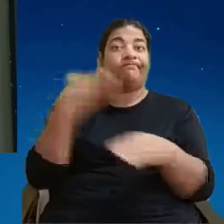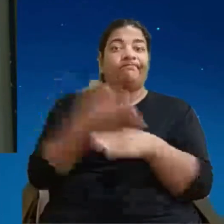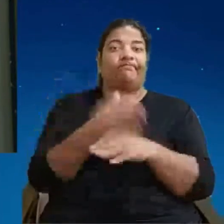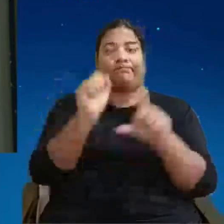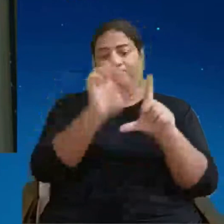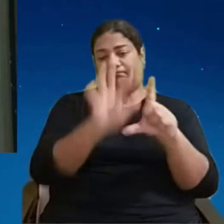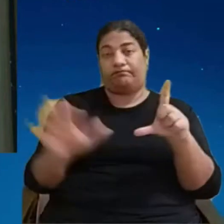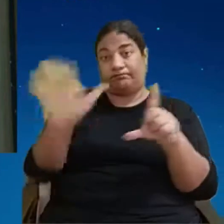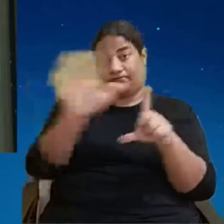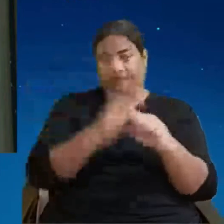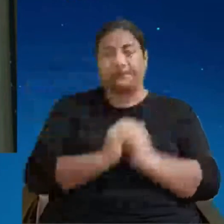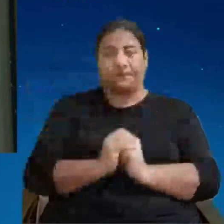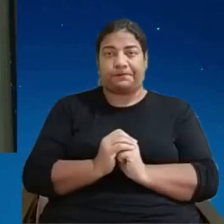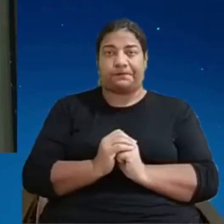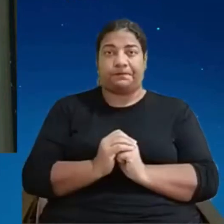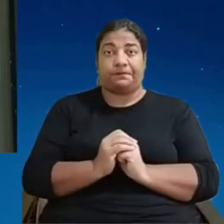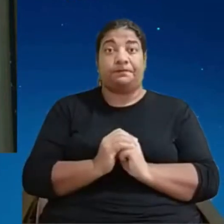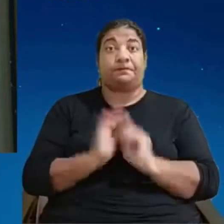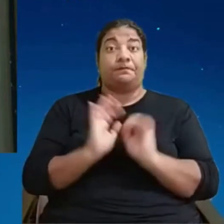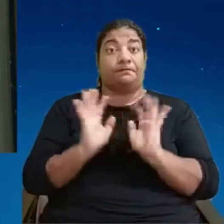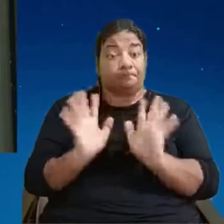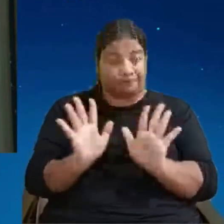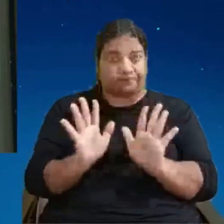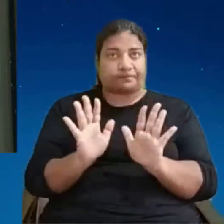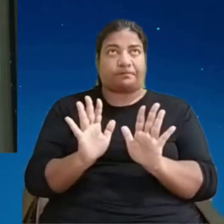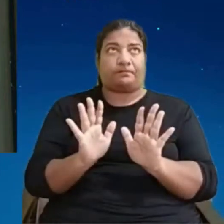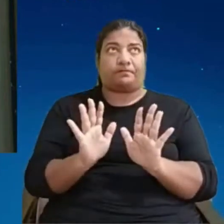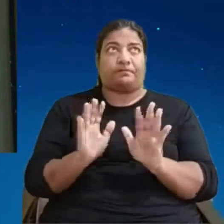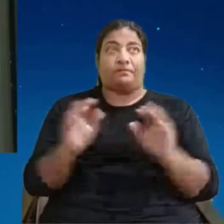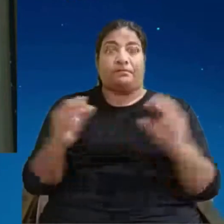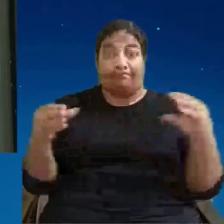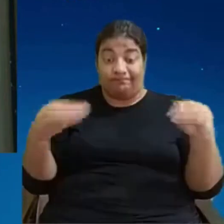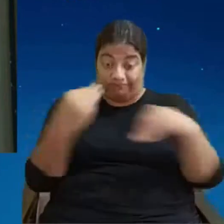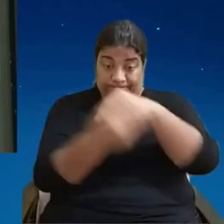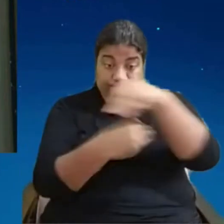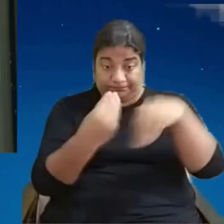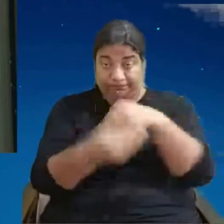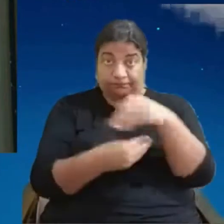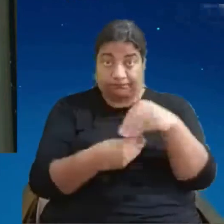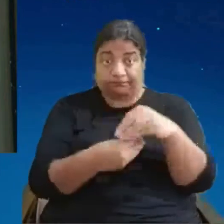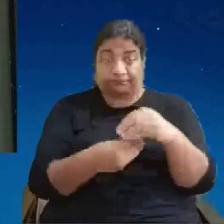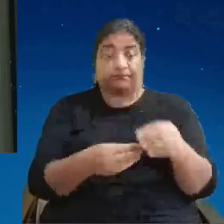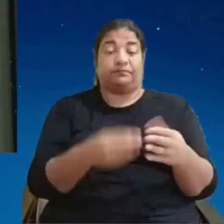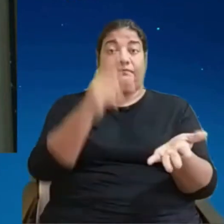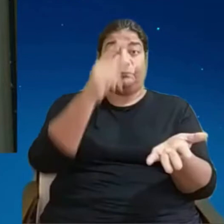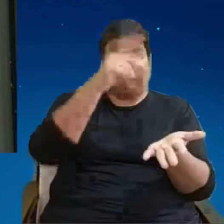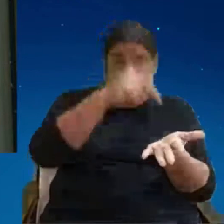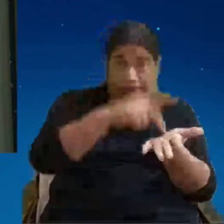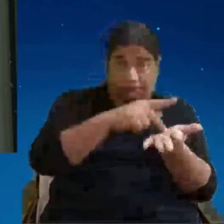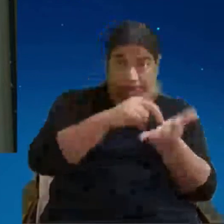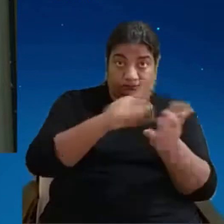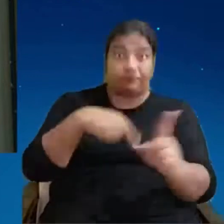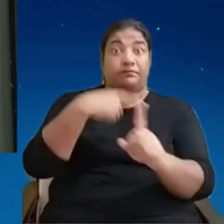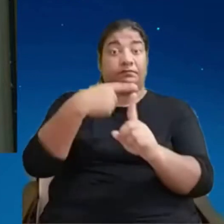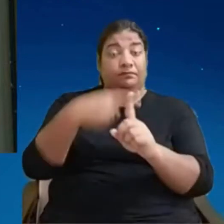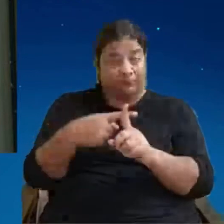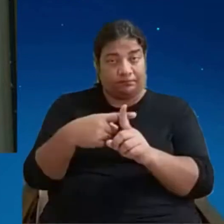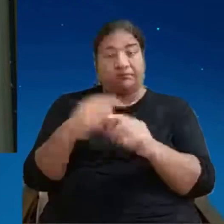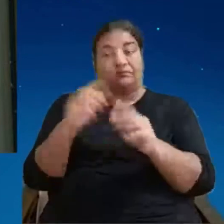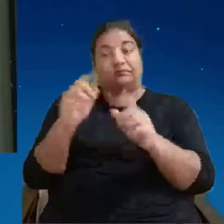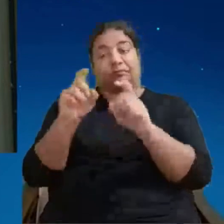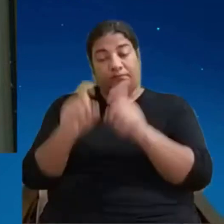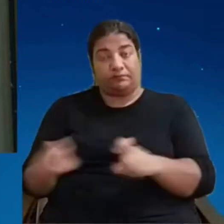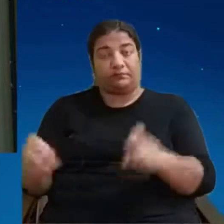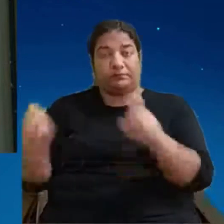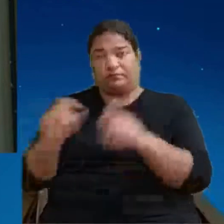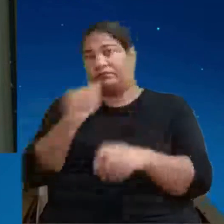começar a dar uma experiência digital eu acho que é importante aí você começa a entrar para umas redes maiores que estão seja no shopping ou